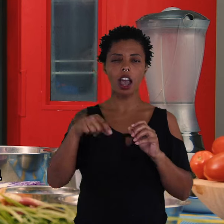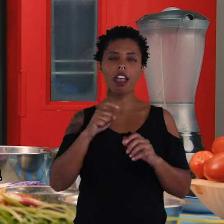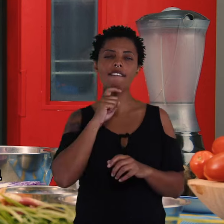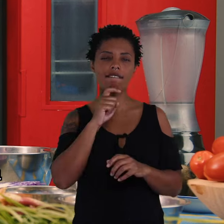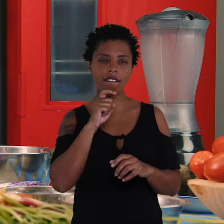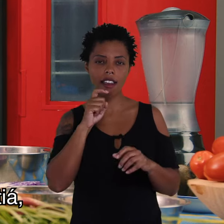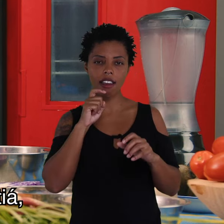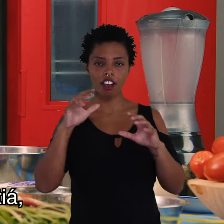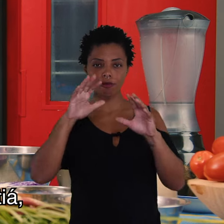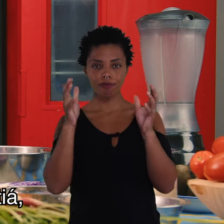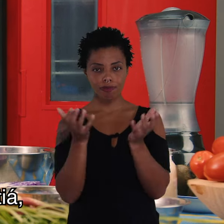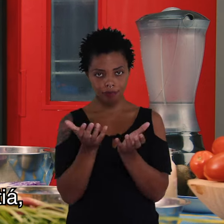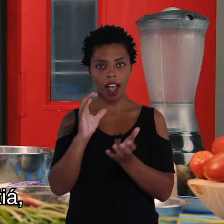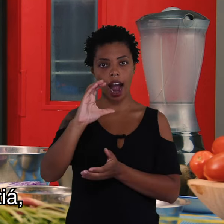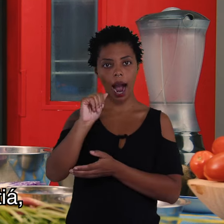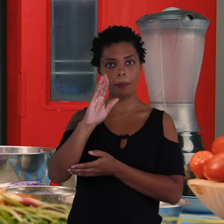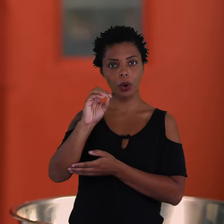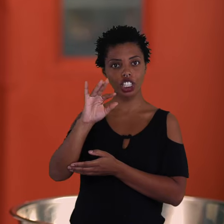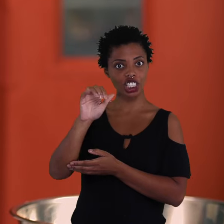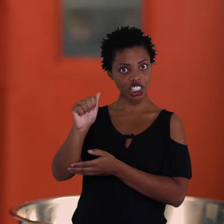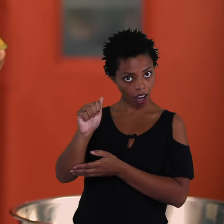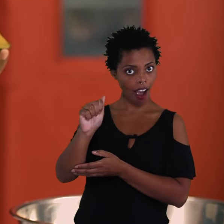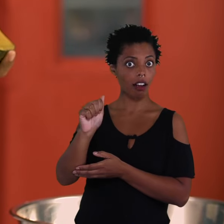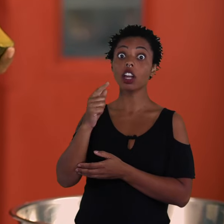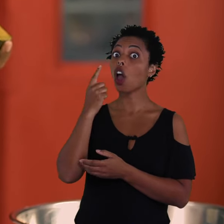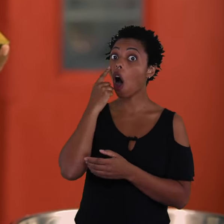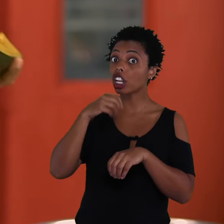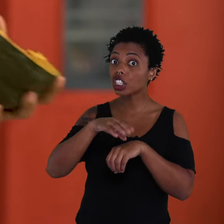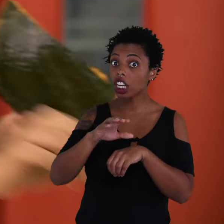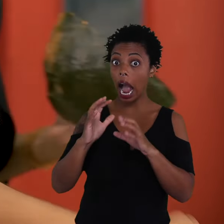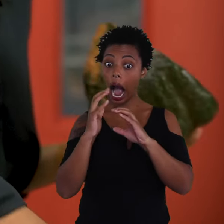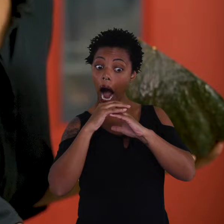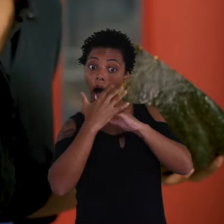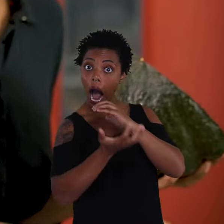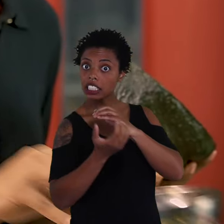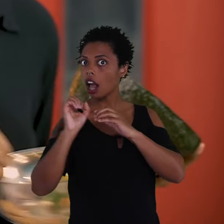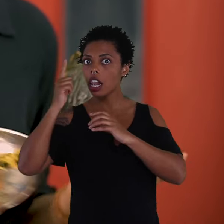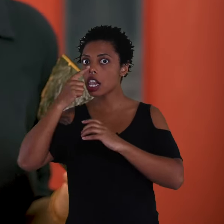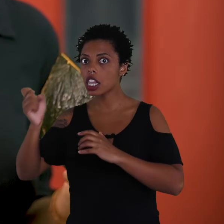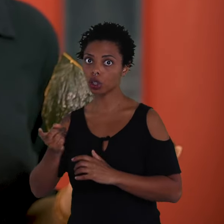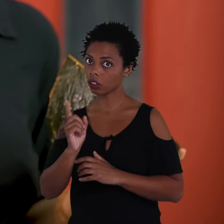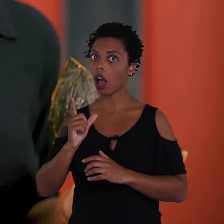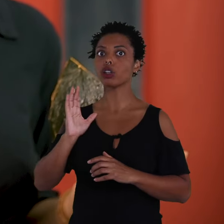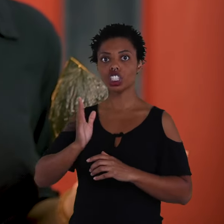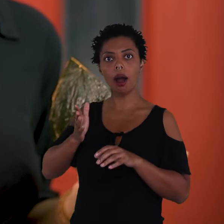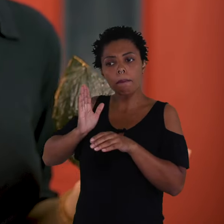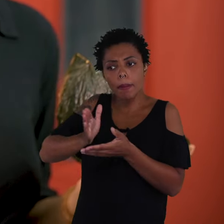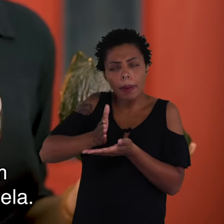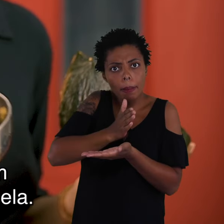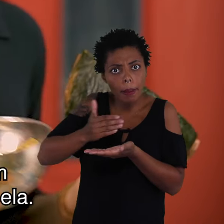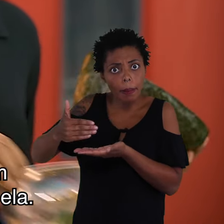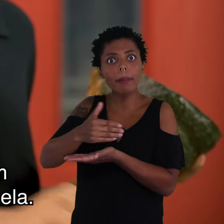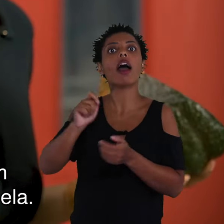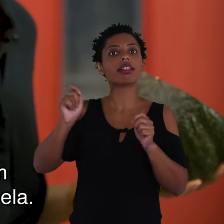casca super dura, da casca verde, abóbora cabotiá. E aí outra dica, não joga a casca fora. A gente já está com ela aqui picadinha,